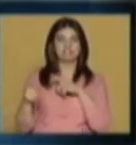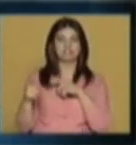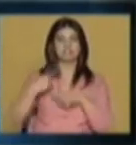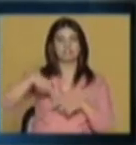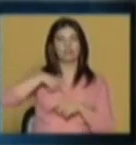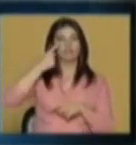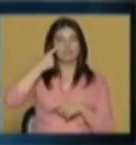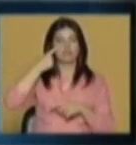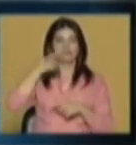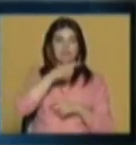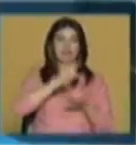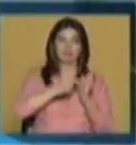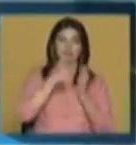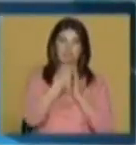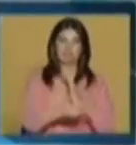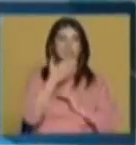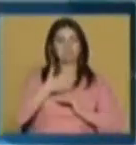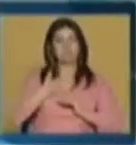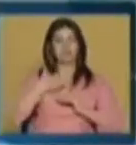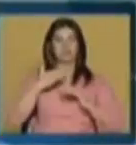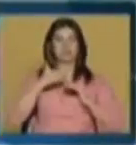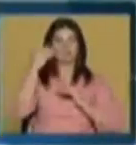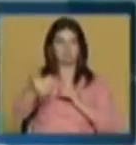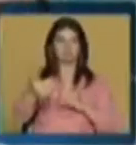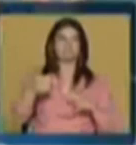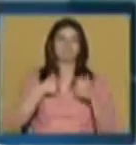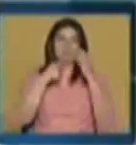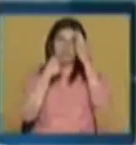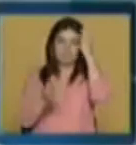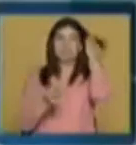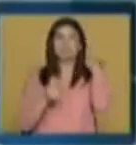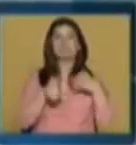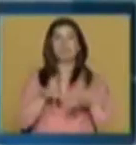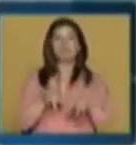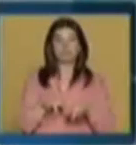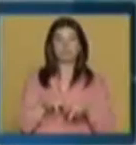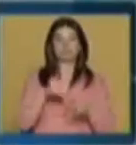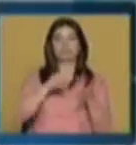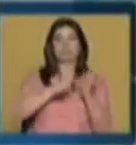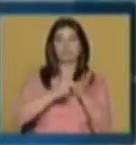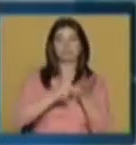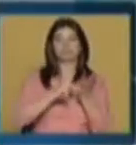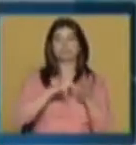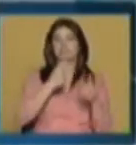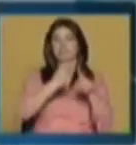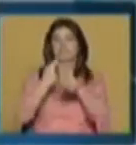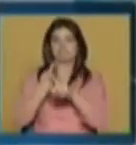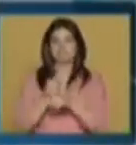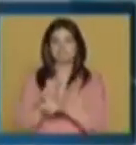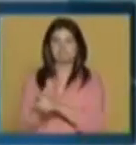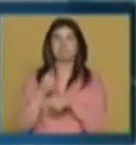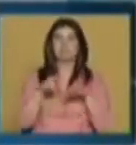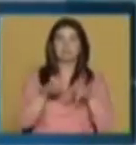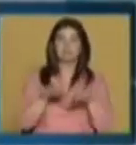conhecemos? O que eu diria é que o que as tecnologias permitem, os computadores, vou incluir aqui tudo aquilo que tem a ver com as tecnologias informáticas